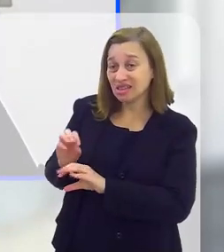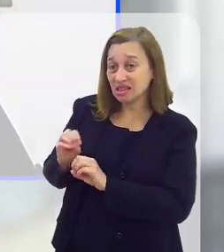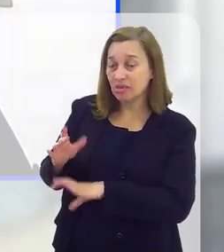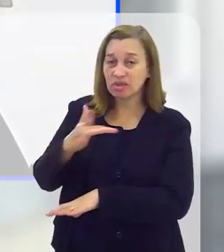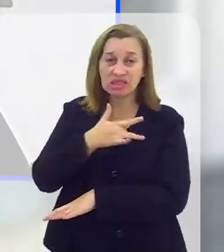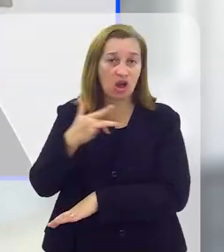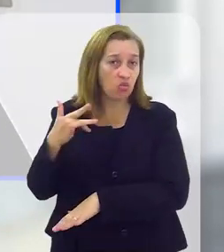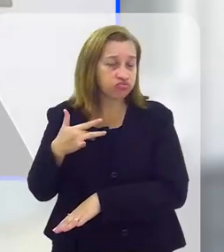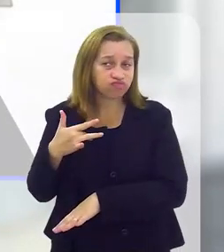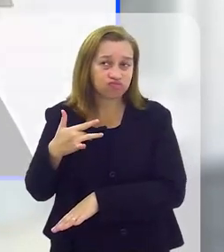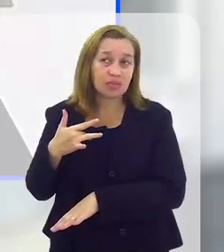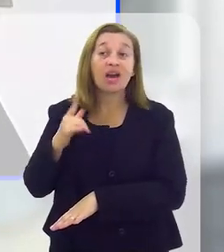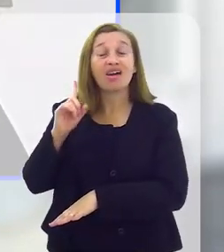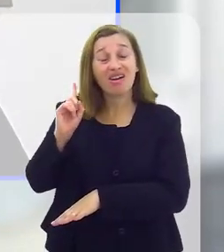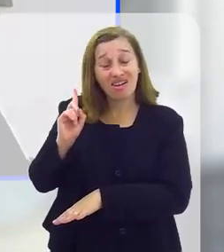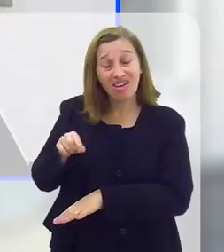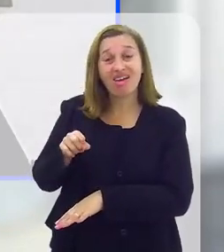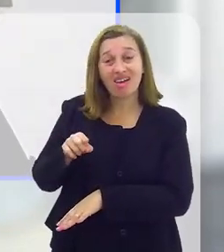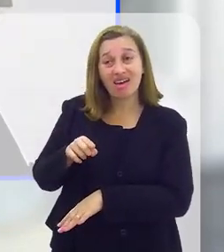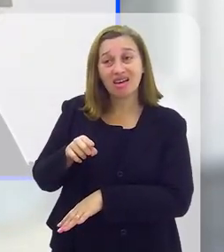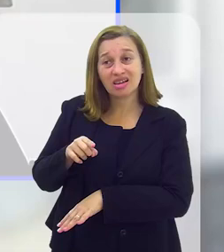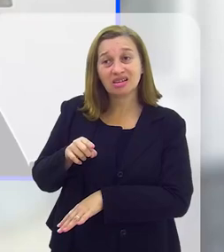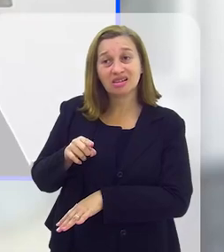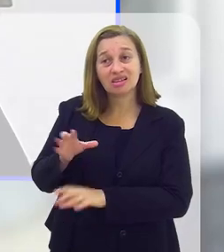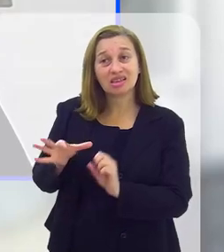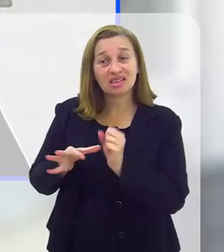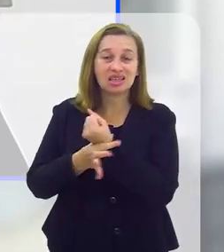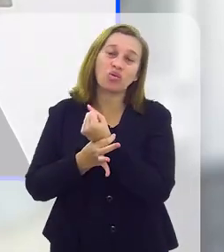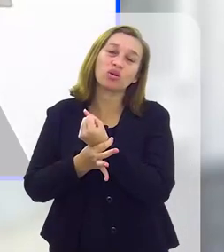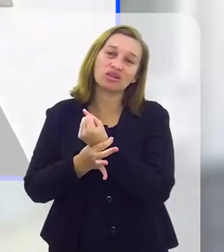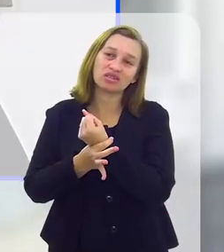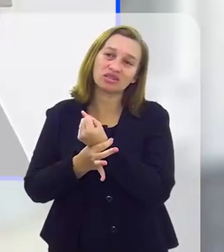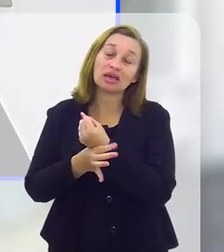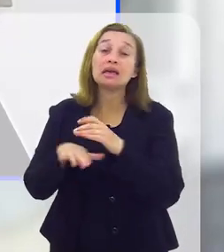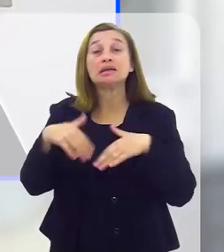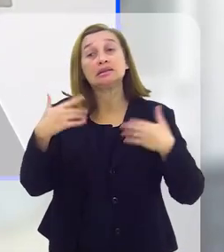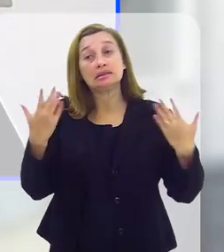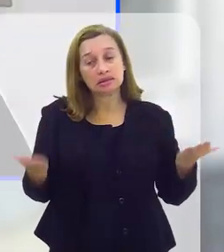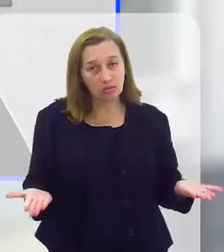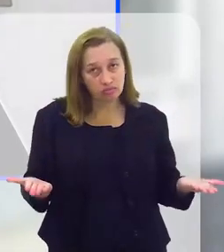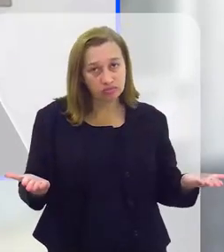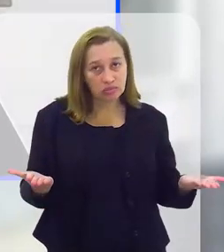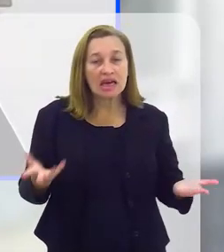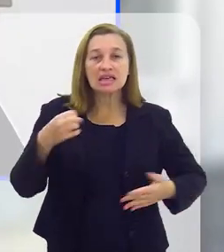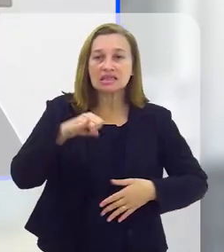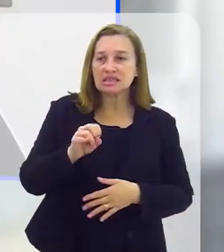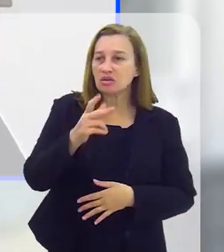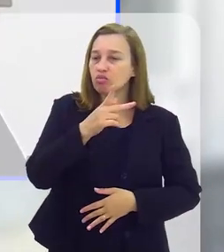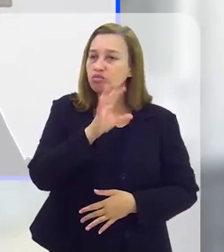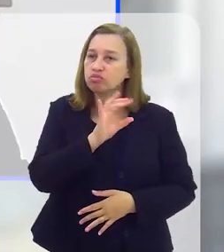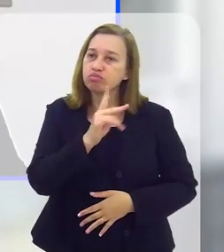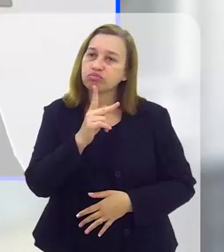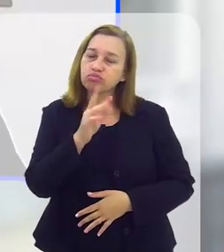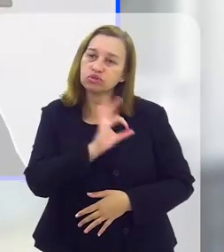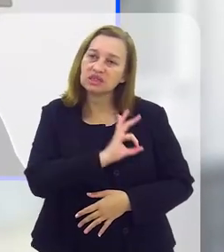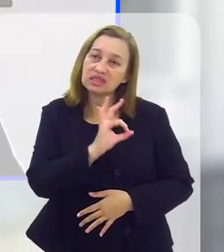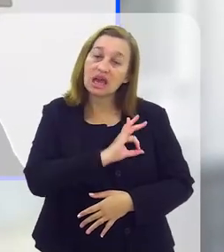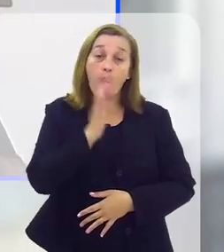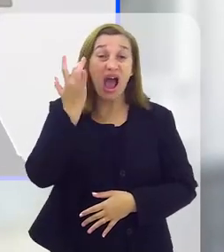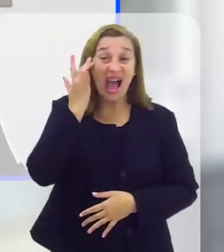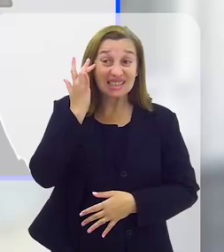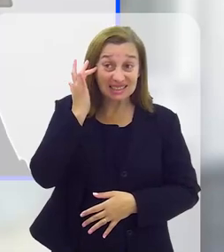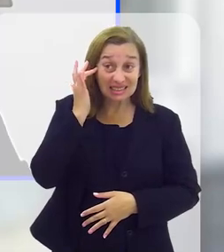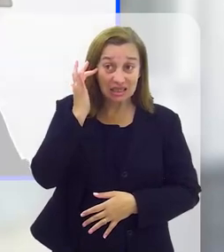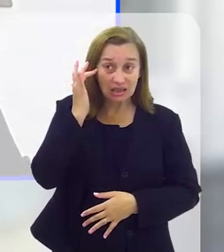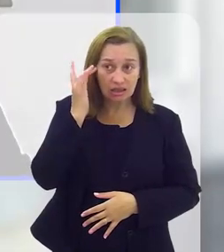educação, não é a saúde, é a segurança. Então, se o policial penal